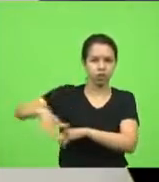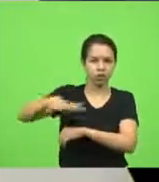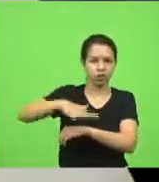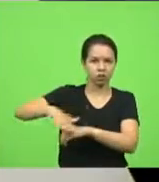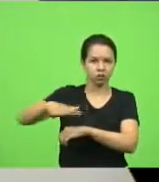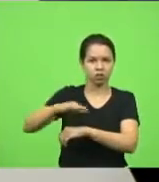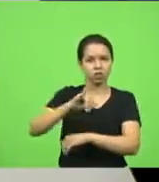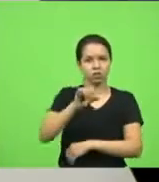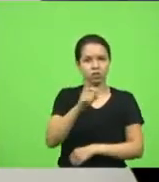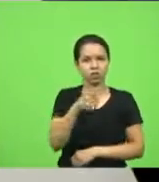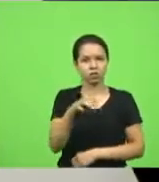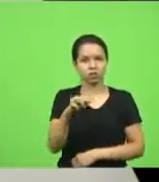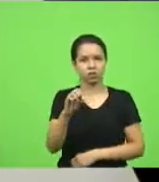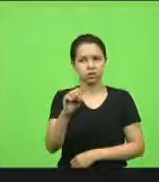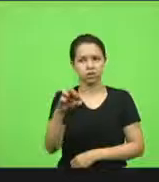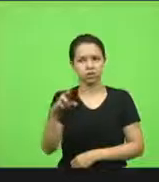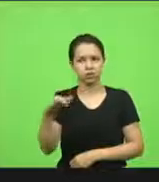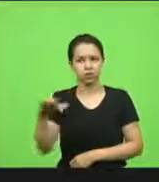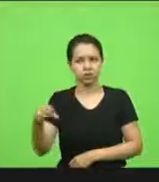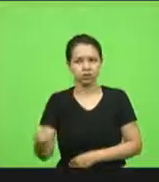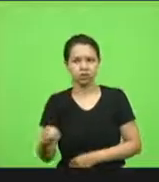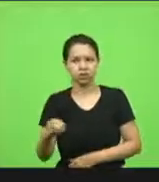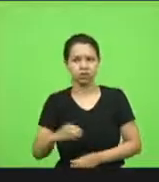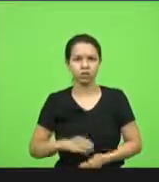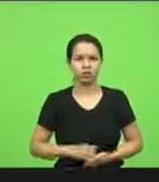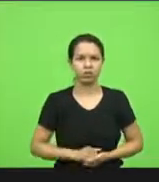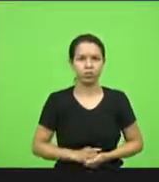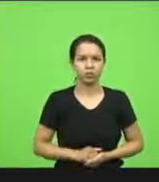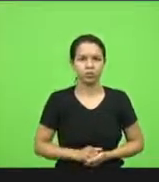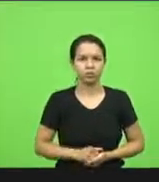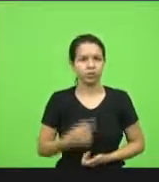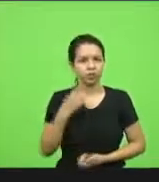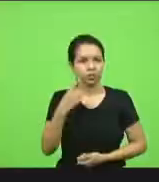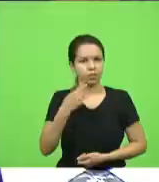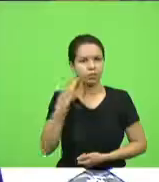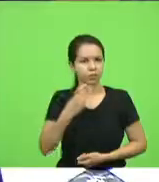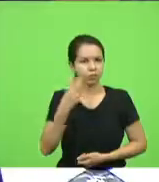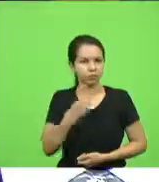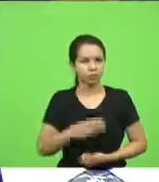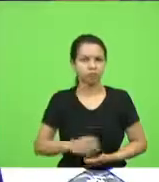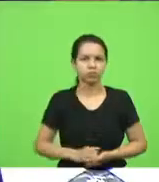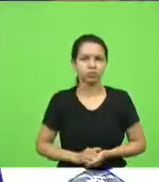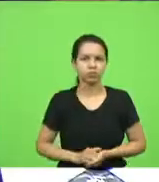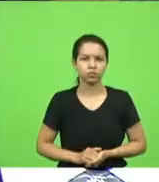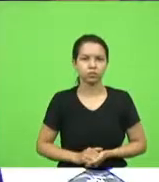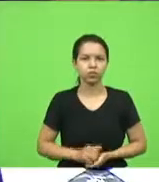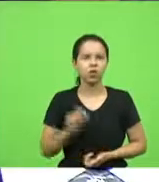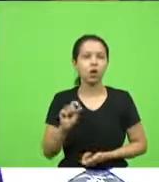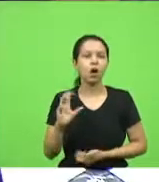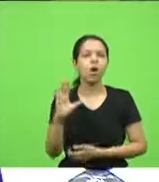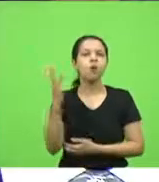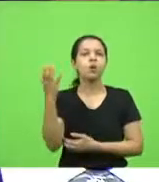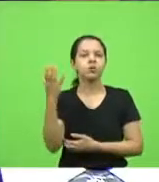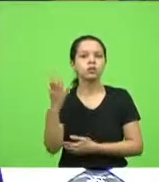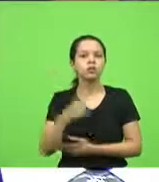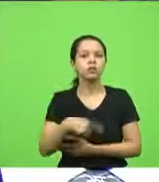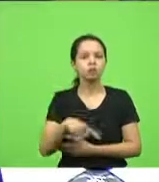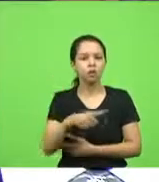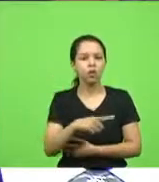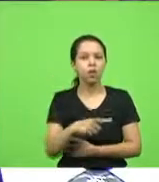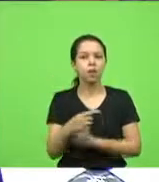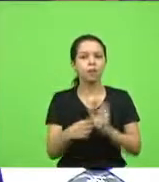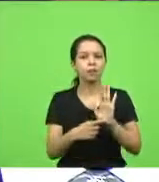discussão... Meu presidente, só para... Deputado Márcio. Obrigado. O que acontece? Geralmente nós apresentamos